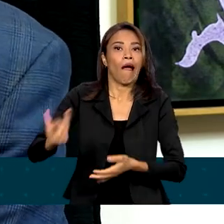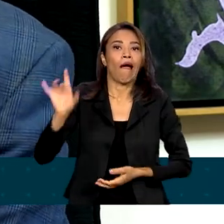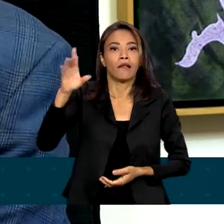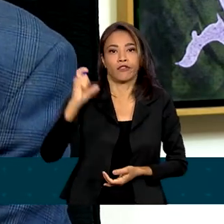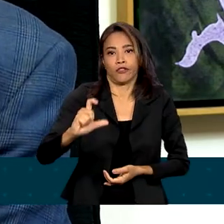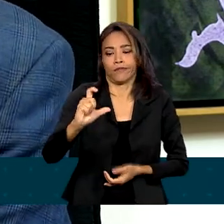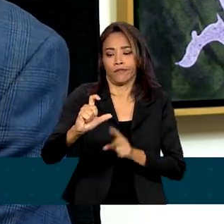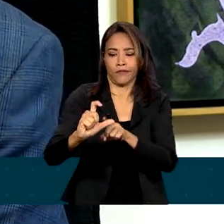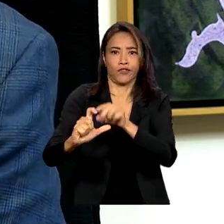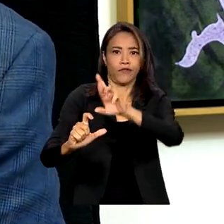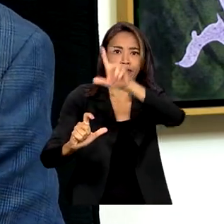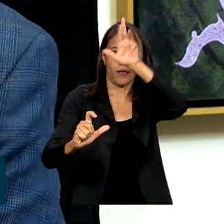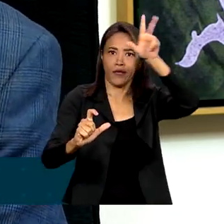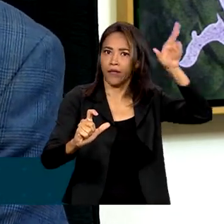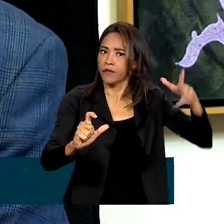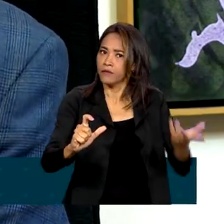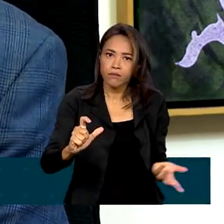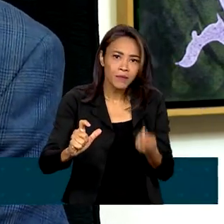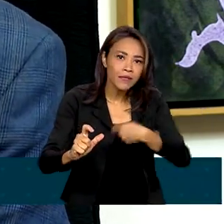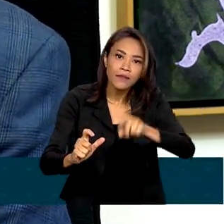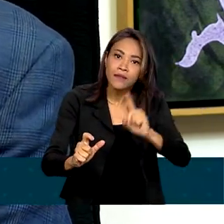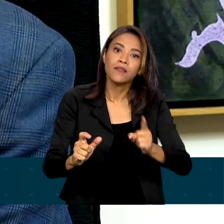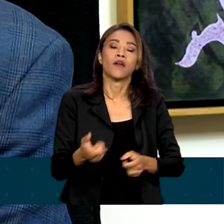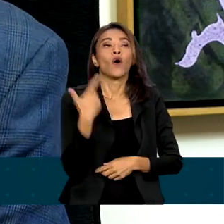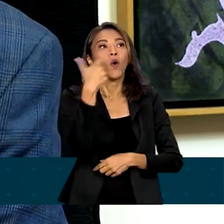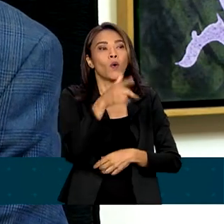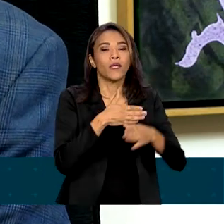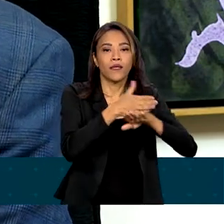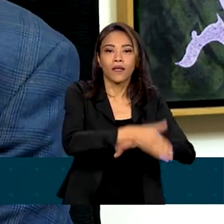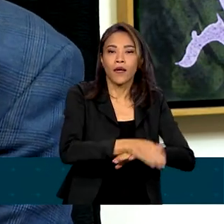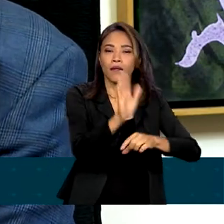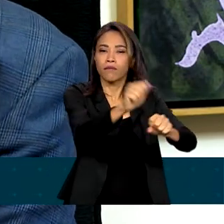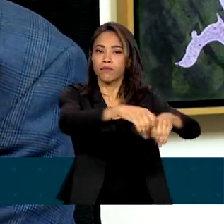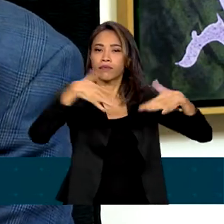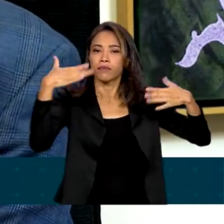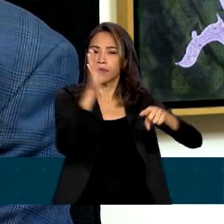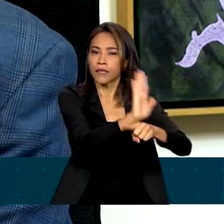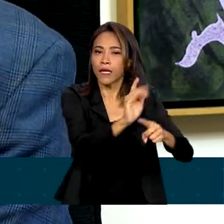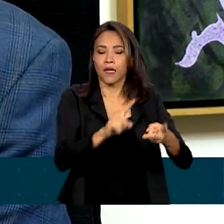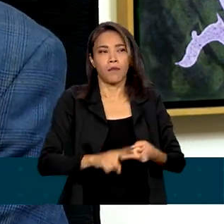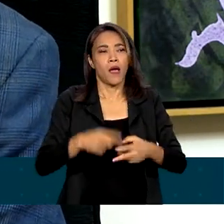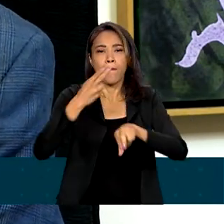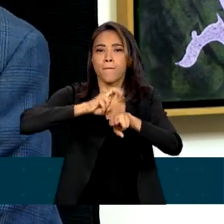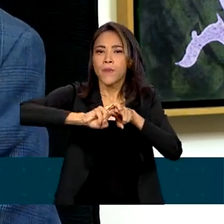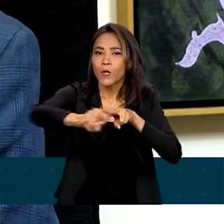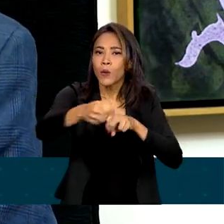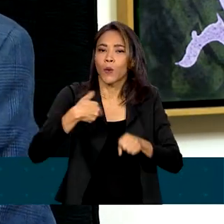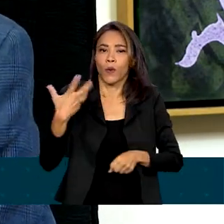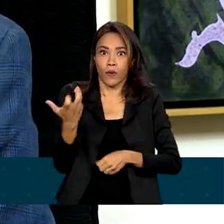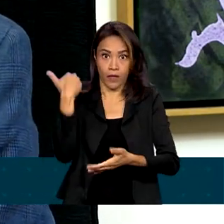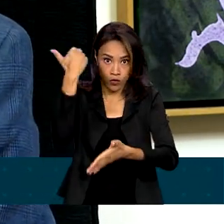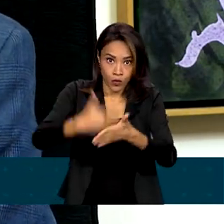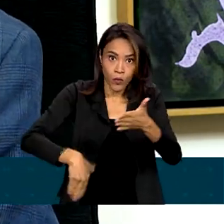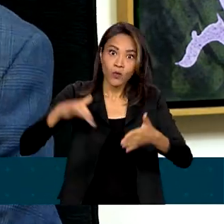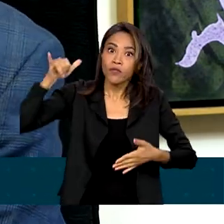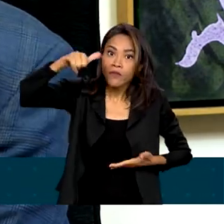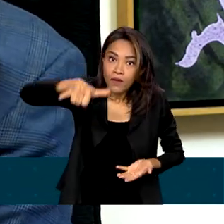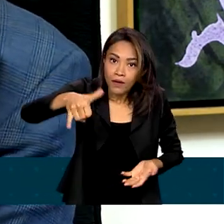cartão diferente. Entrada de cinema, ônibus, metrô, quero conseguir desconto em passagem de avião.